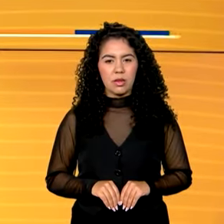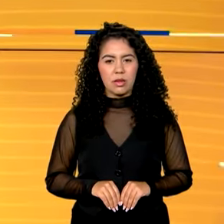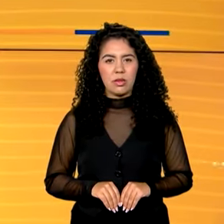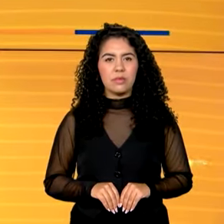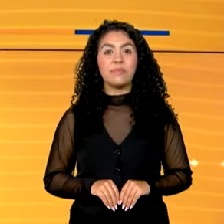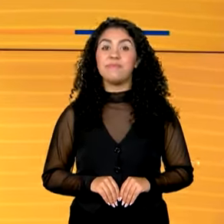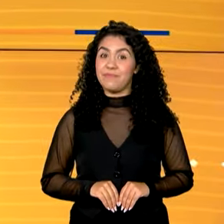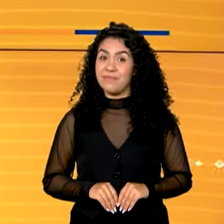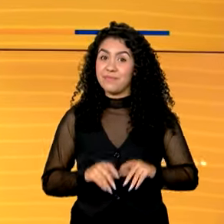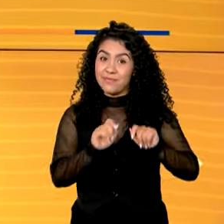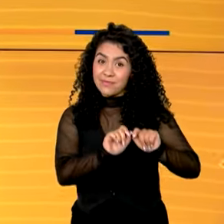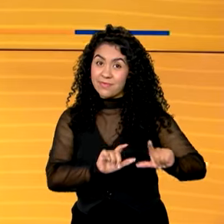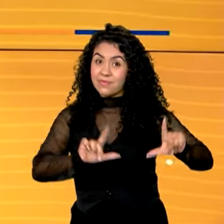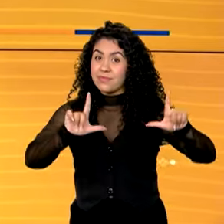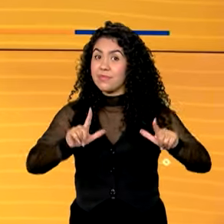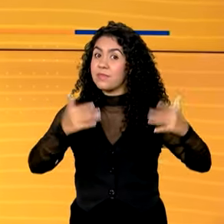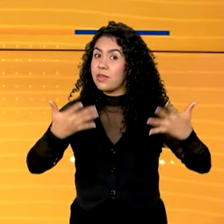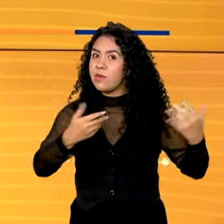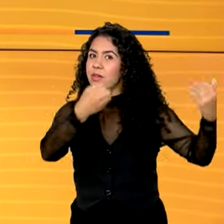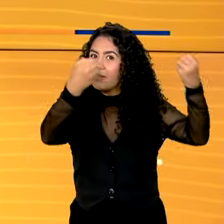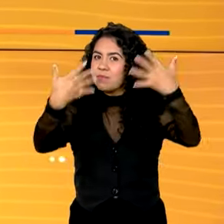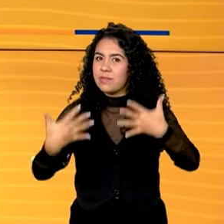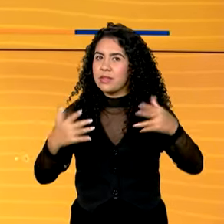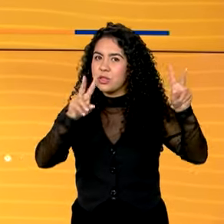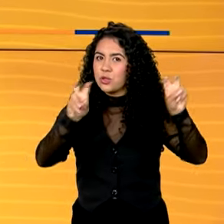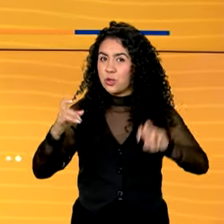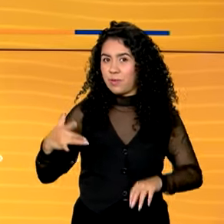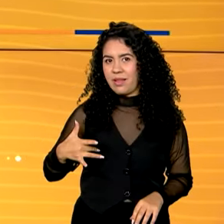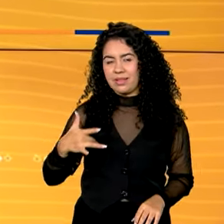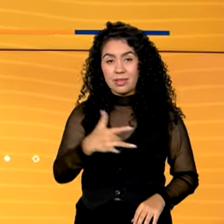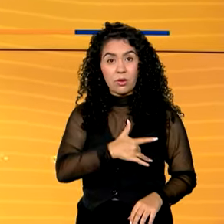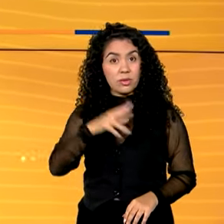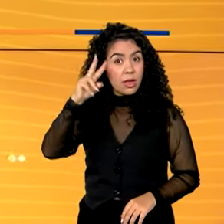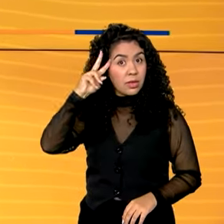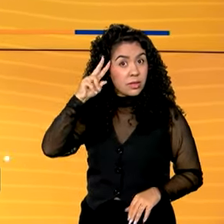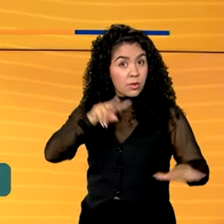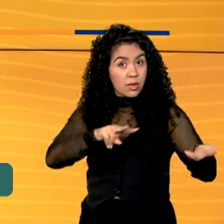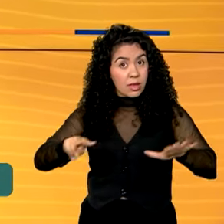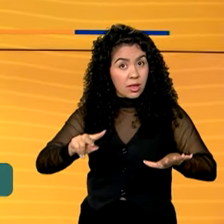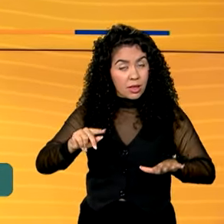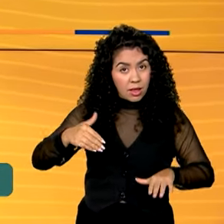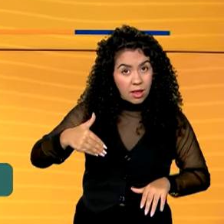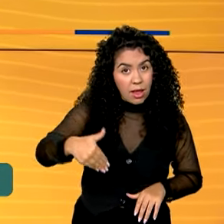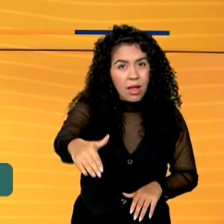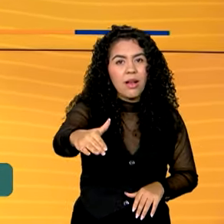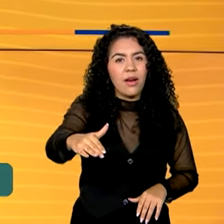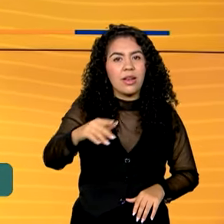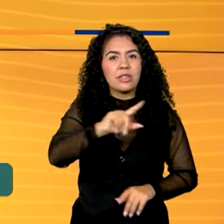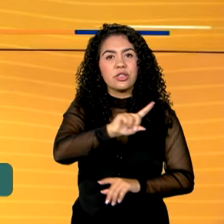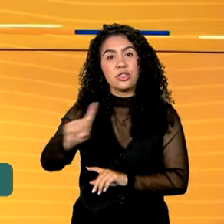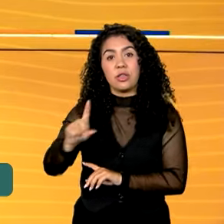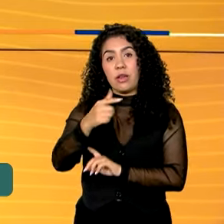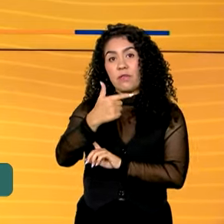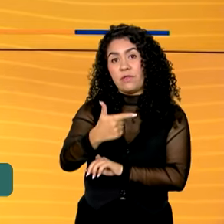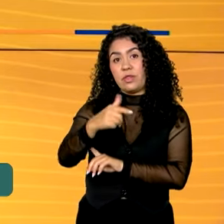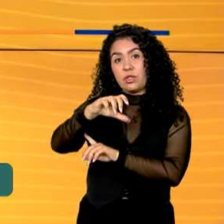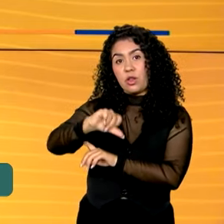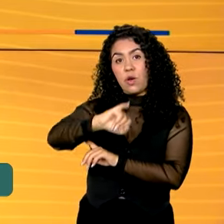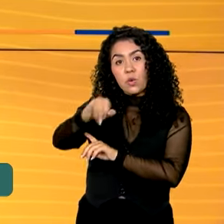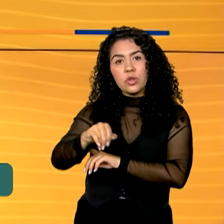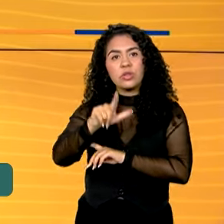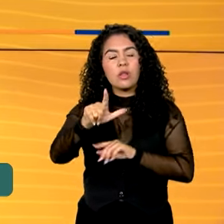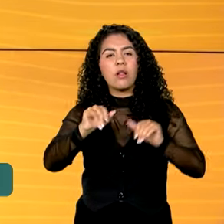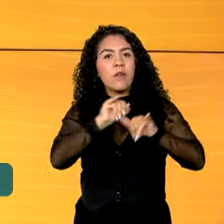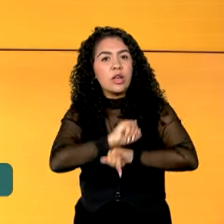De volta e o assunto agora é saúde. Na próxima segunda-feira, 29 de julho, vai ser divulgada a lista com